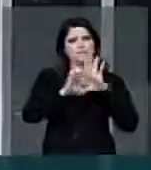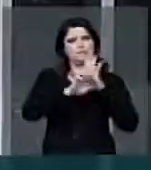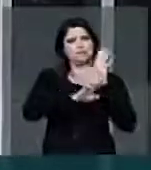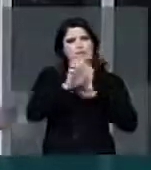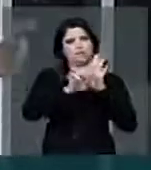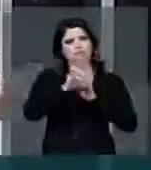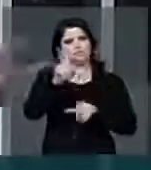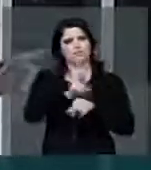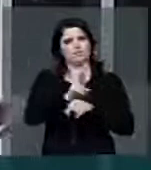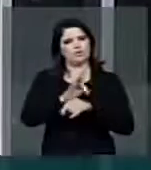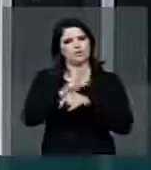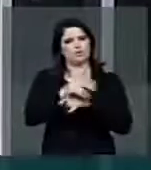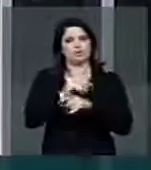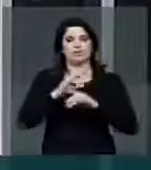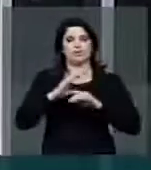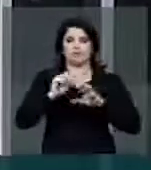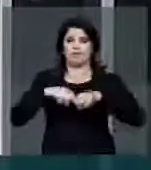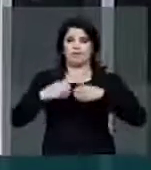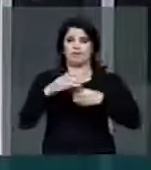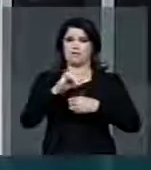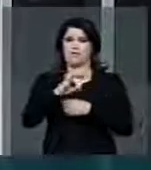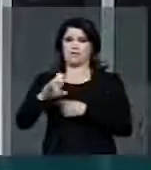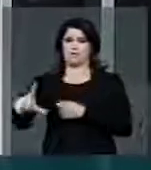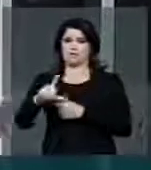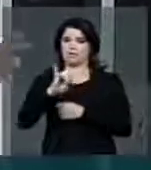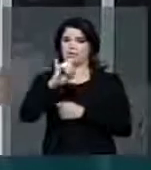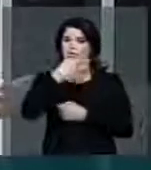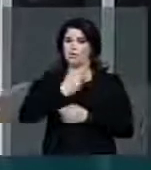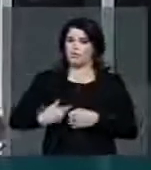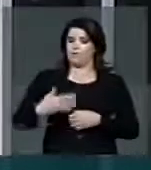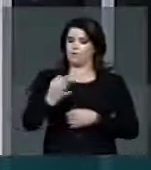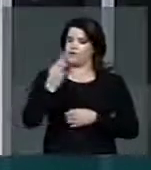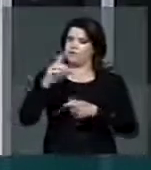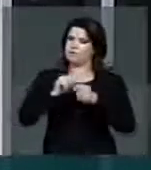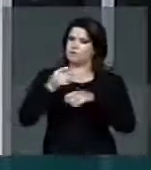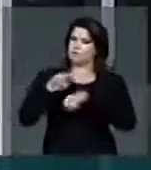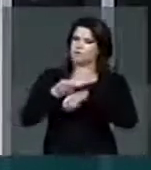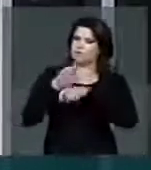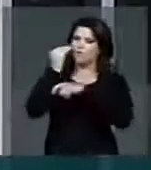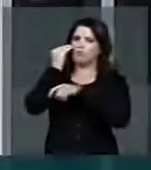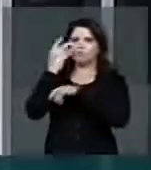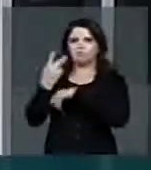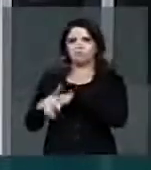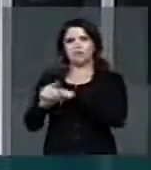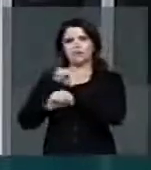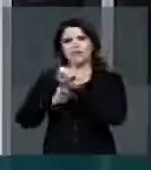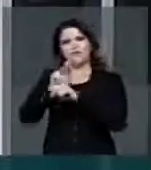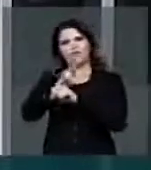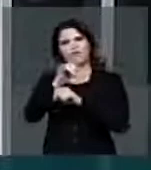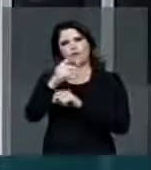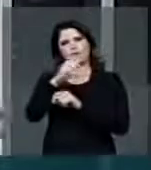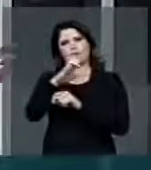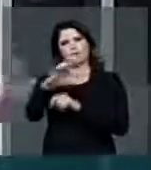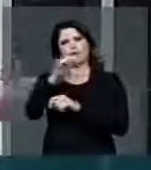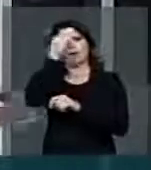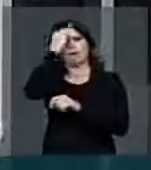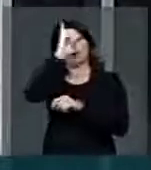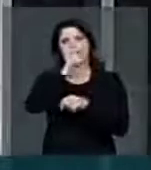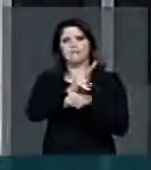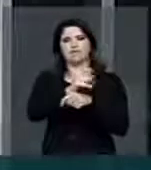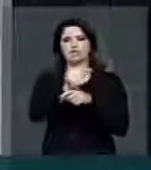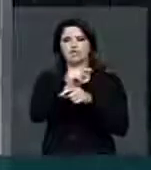Proteção e Defesa Civil. Se o governo federal procurou fazer a sua parte lançando o PAC da prevenção e